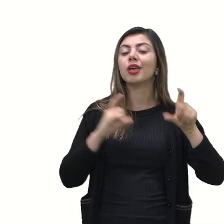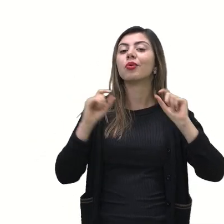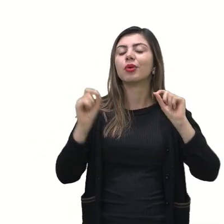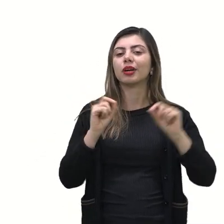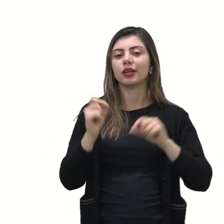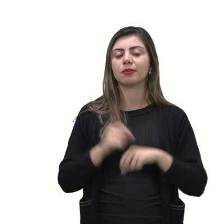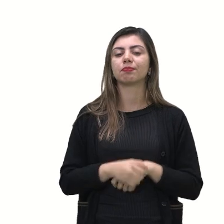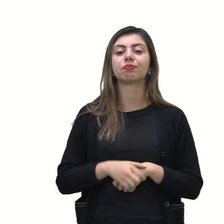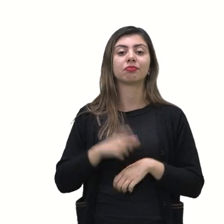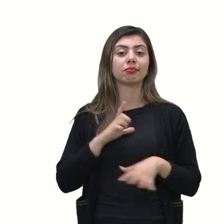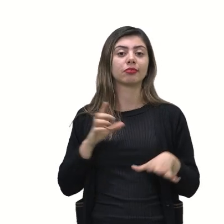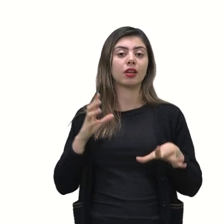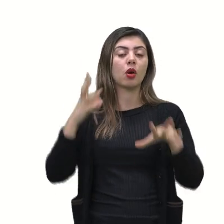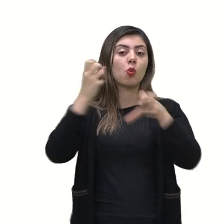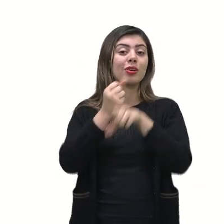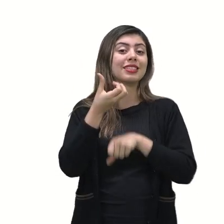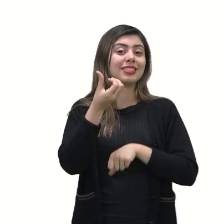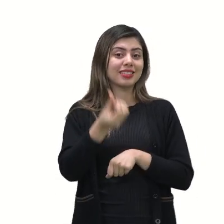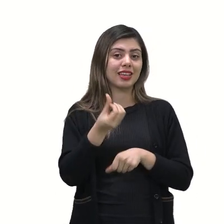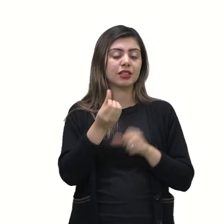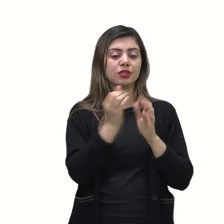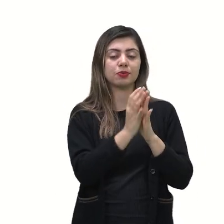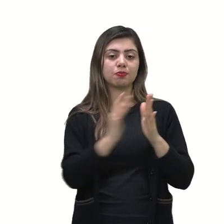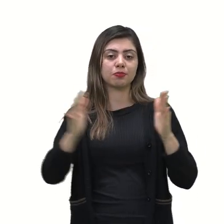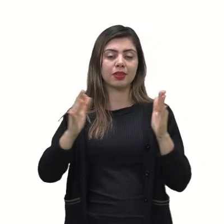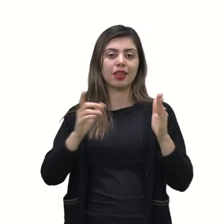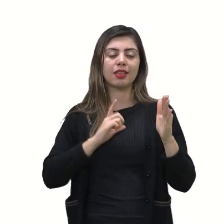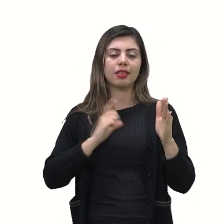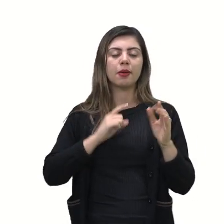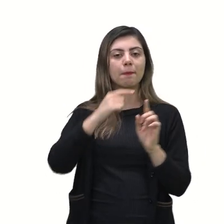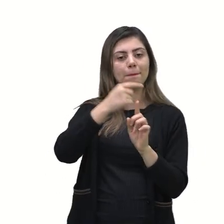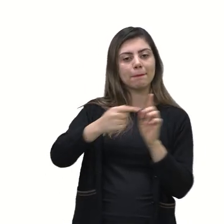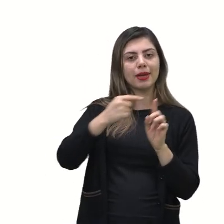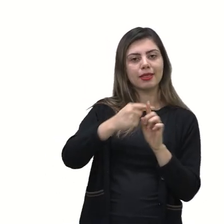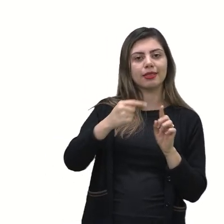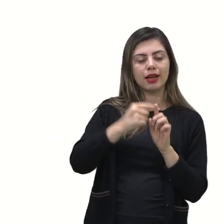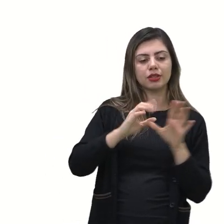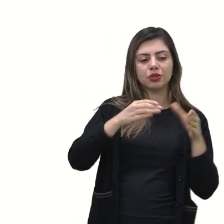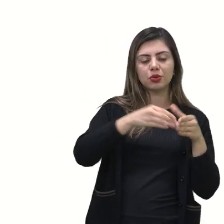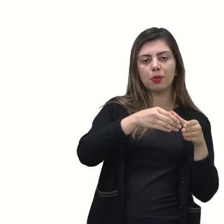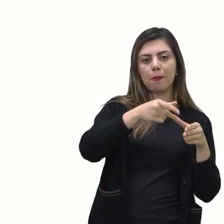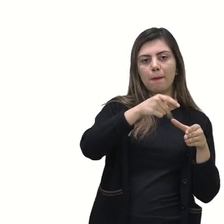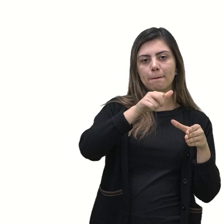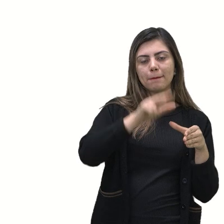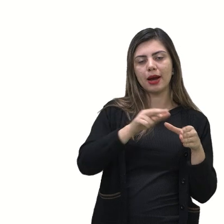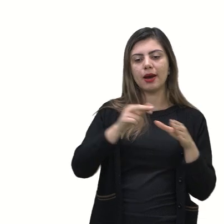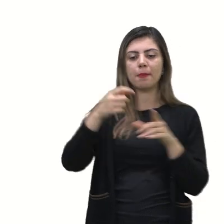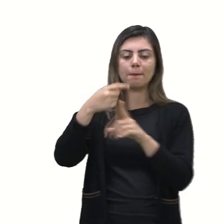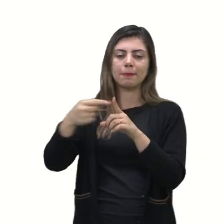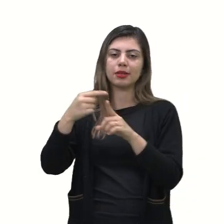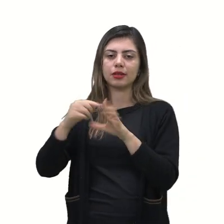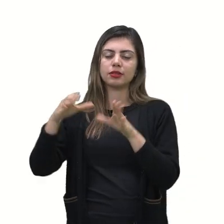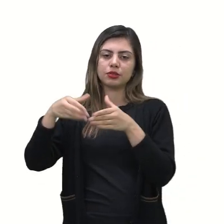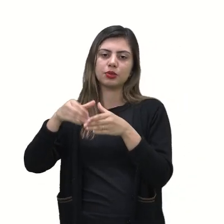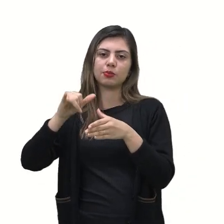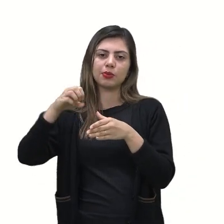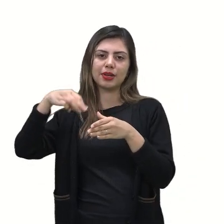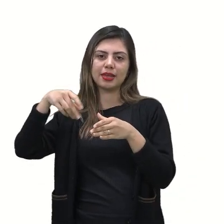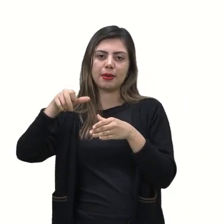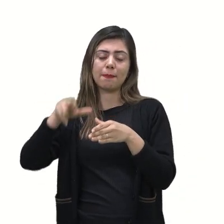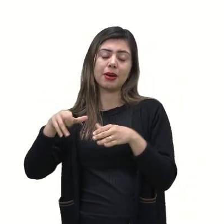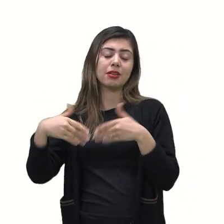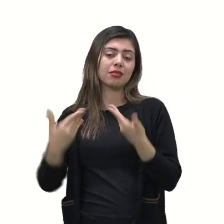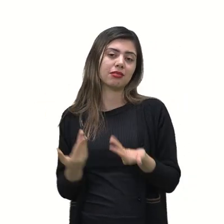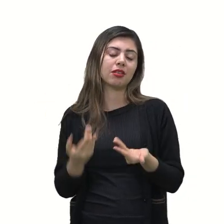aliás 6 elementos metade é par metade é ímpar por isso que a chance de acontecer cada um deles